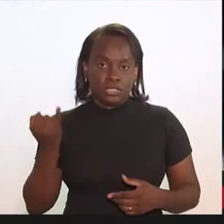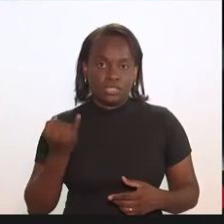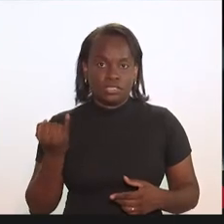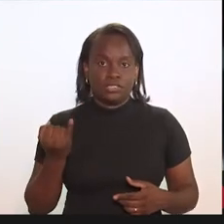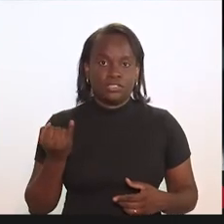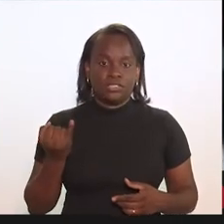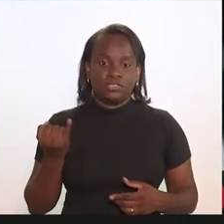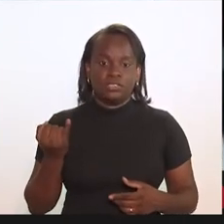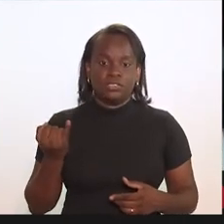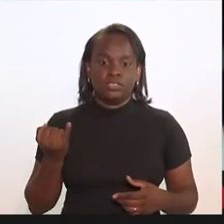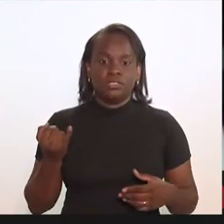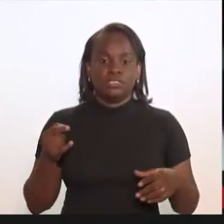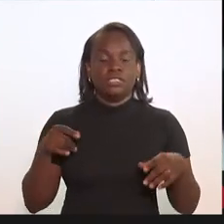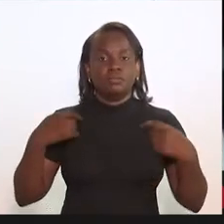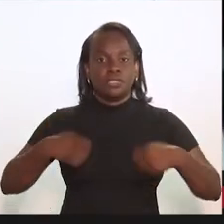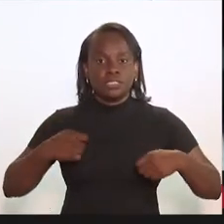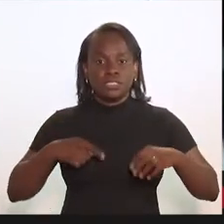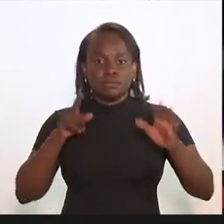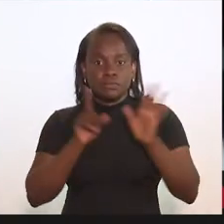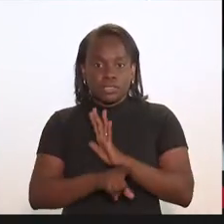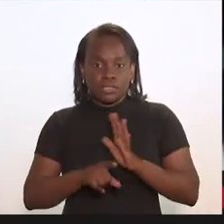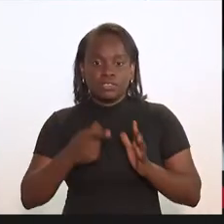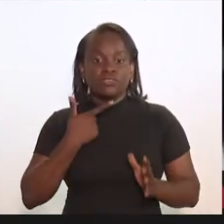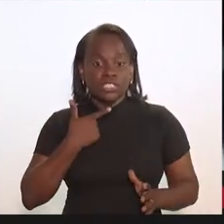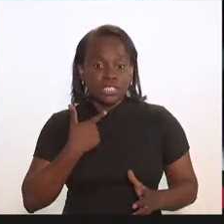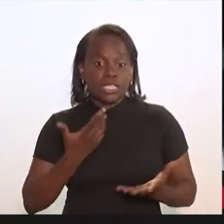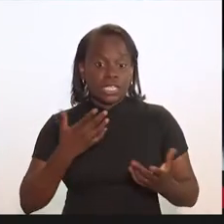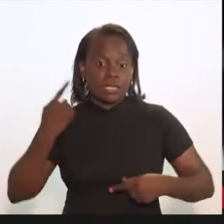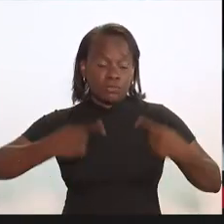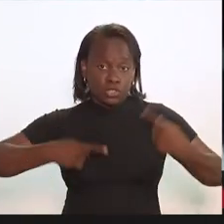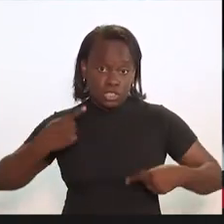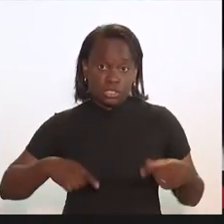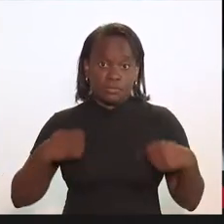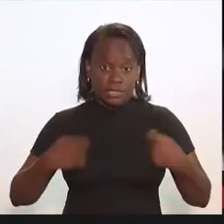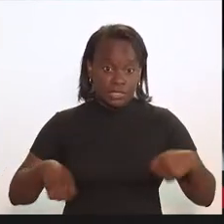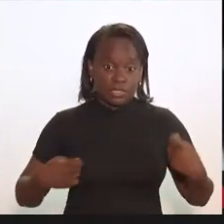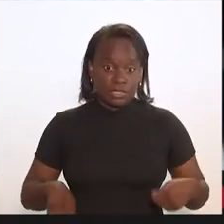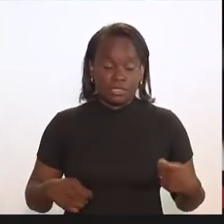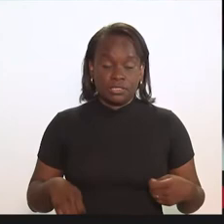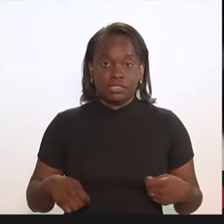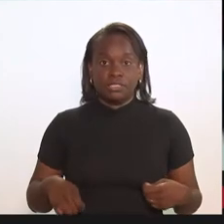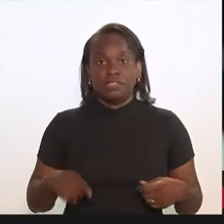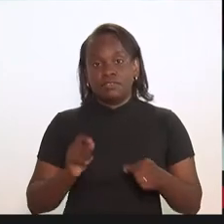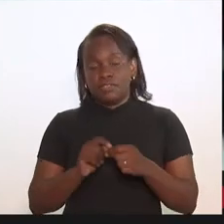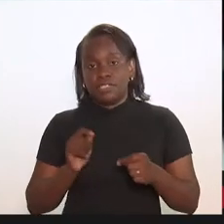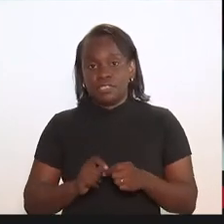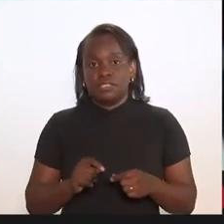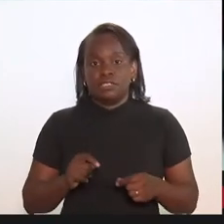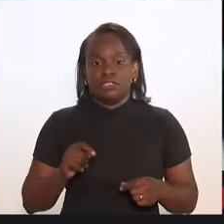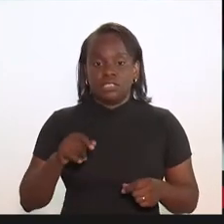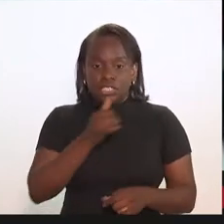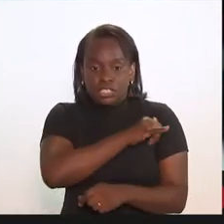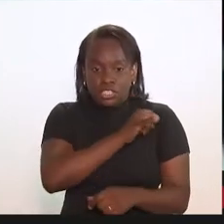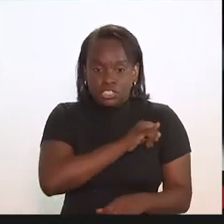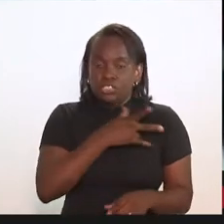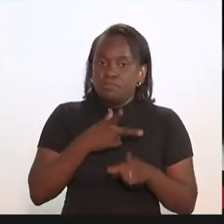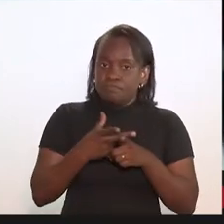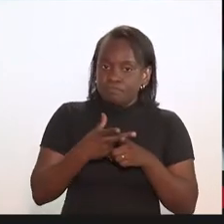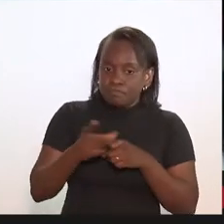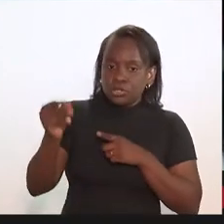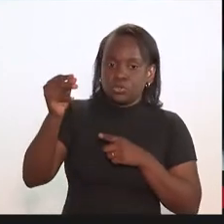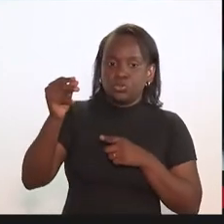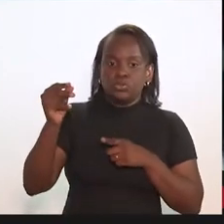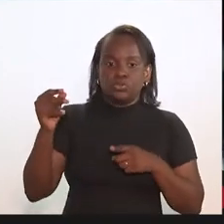fundamental. A gente precisa ter vontade política para poder fazer com que o Rio de Janeiro